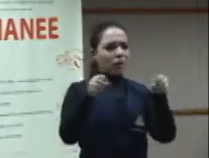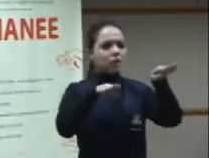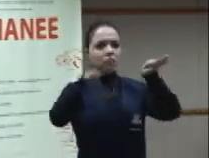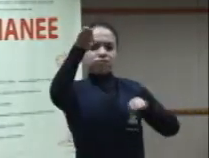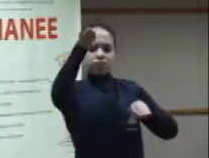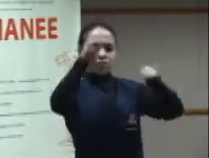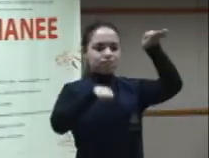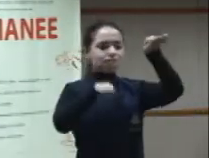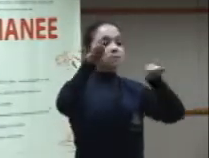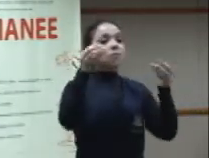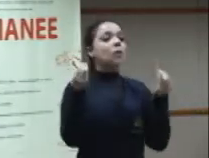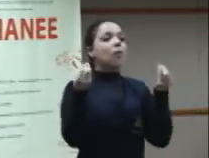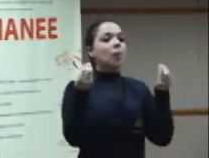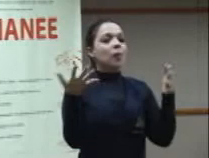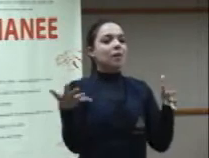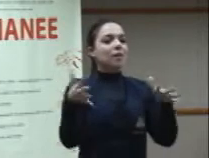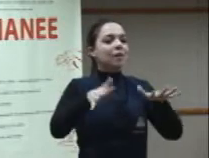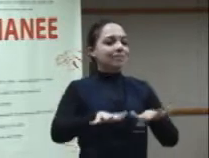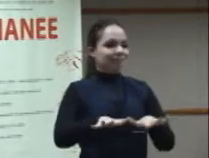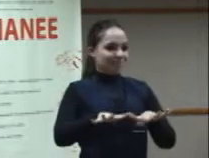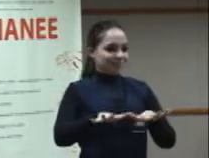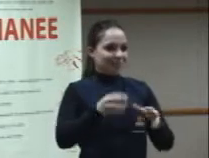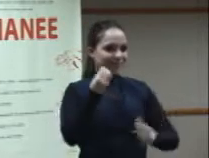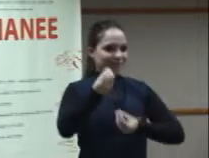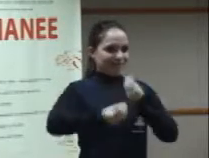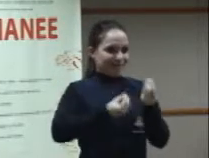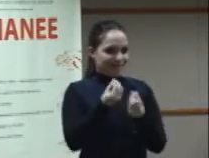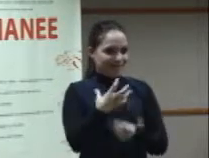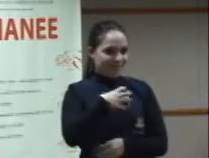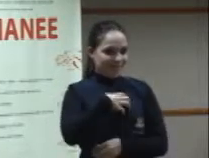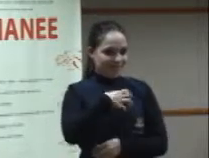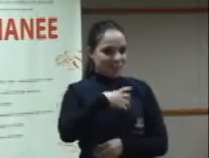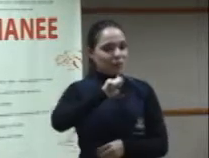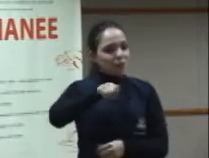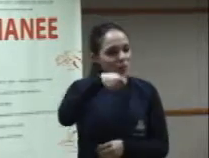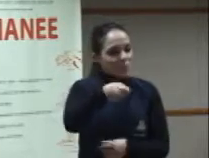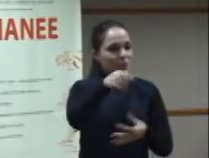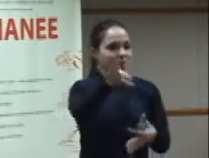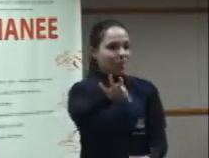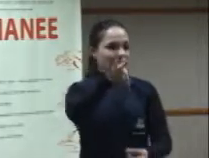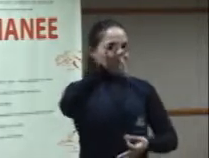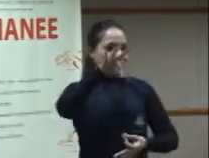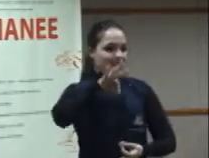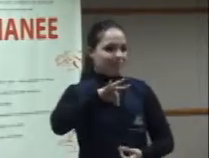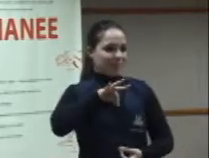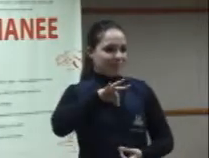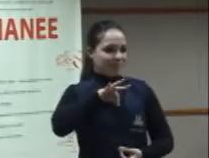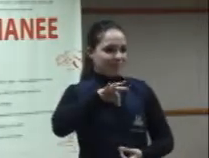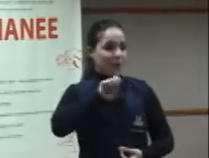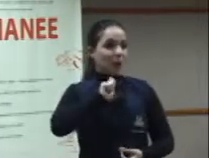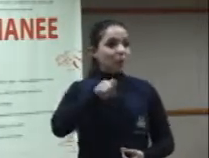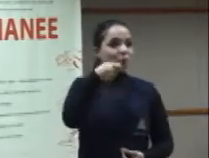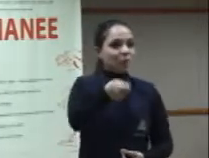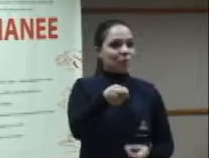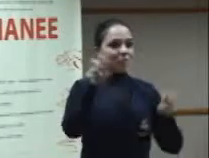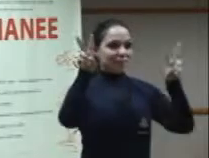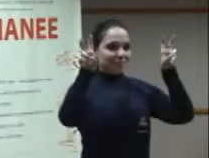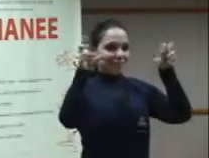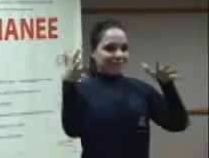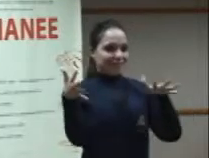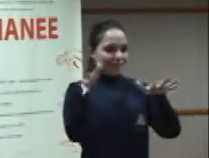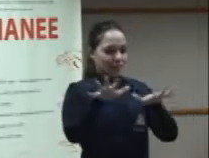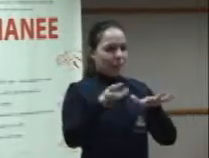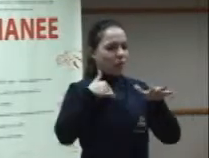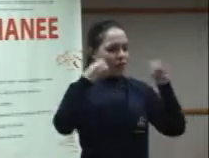inclusivo e como se trabalha a questão da alteridade, seja no modelo inclusivo ou seja no modelo